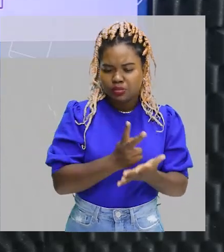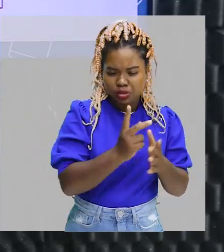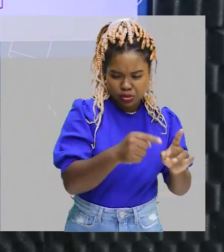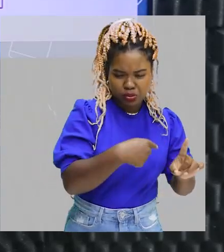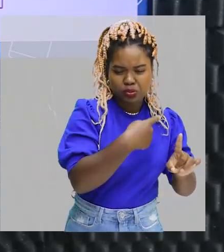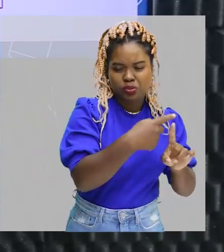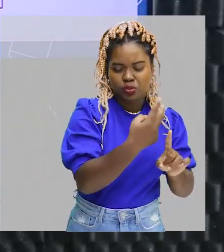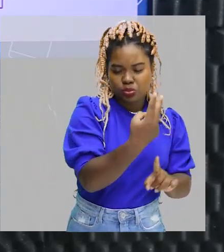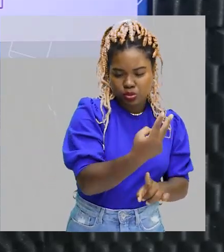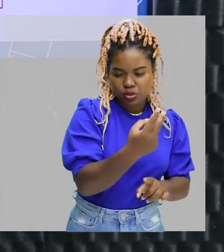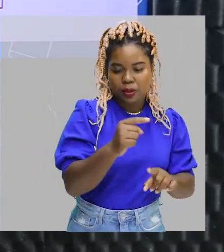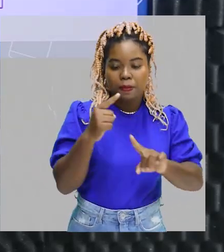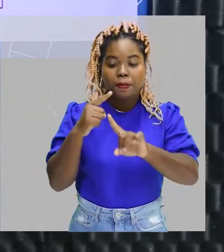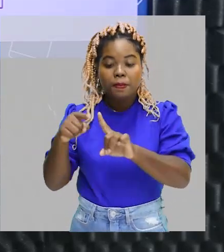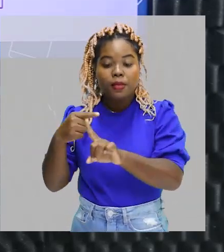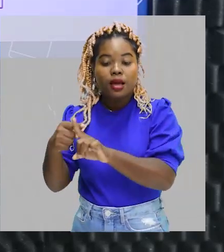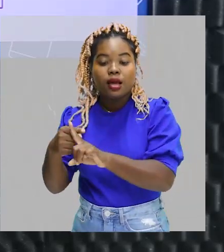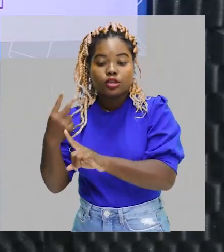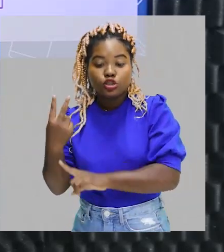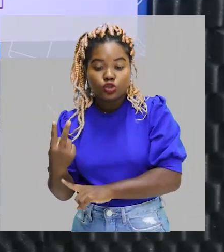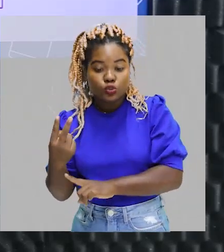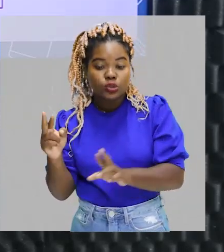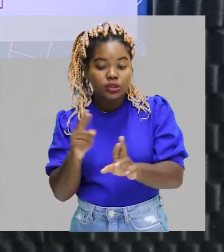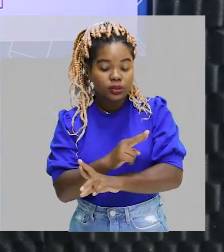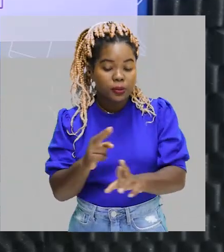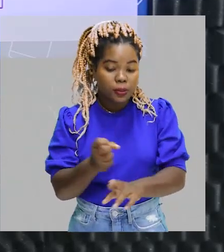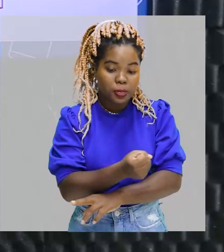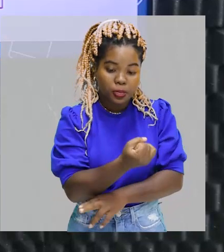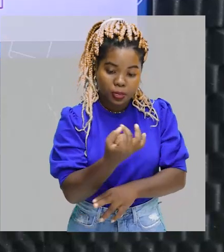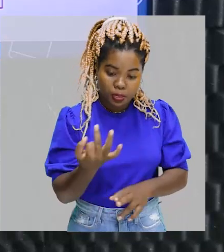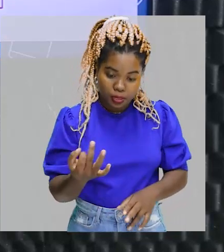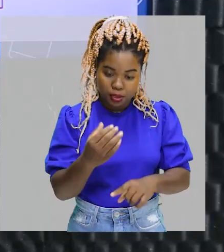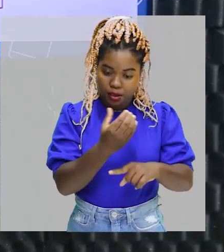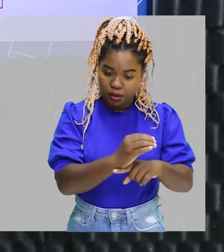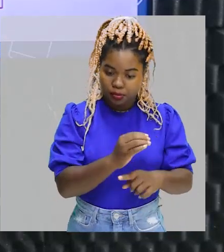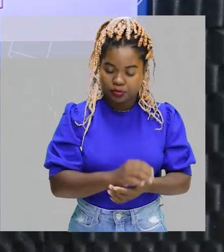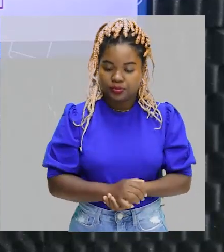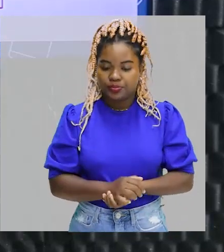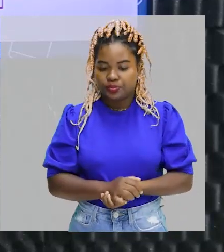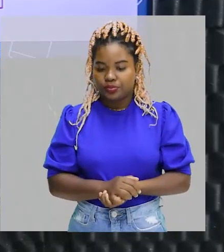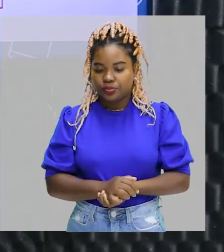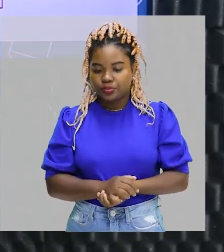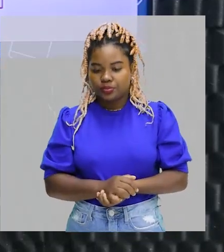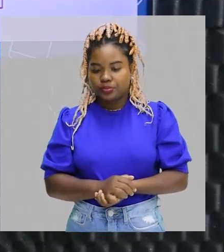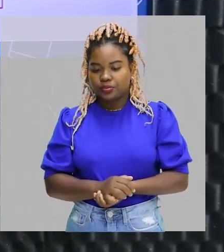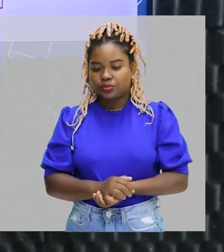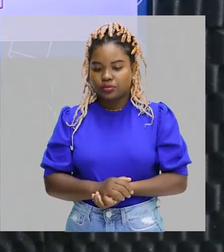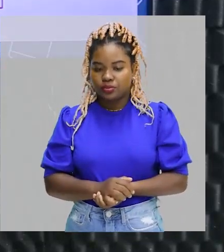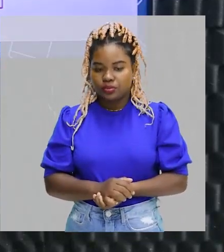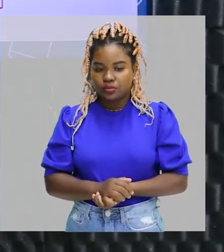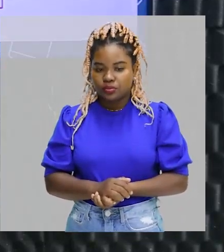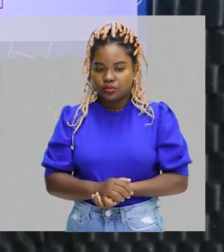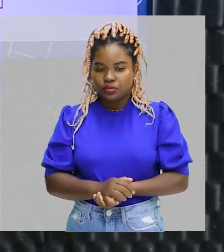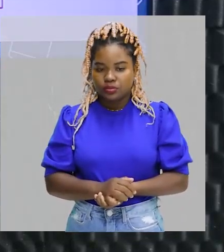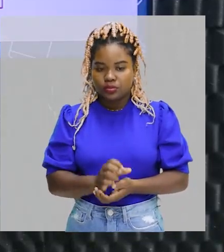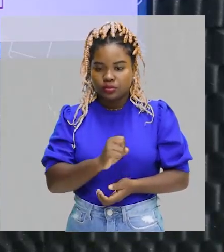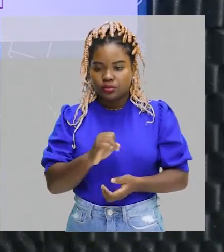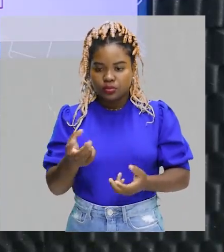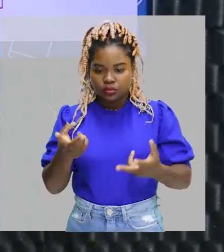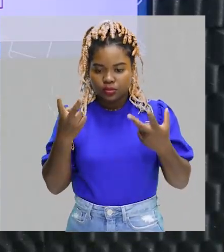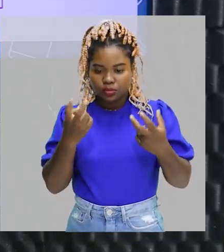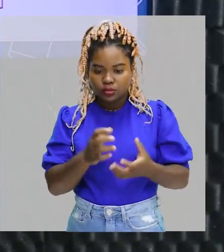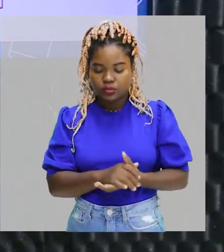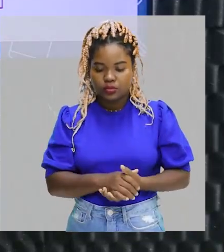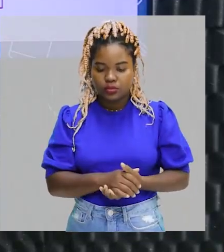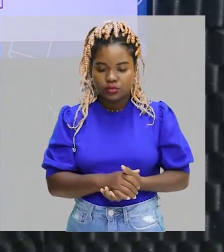mais dois, em relação à quantidade de carbonos. E assim, se eu verificar